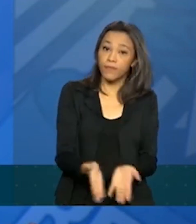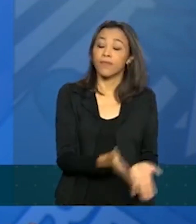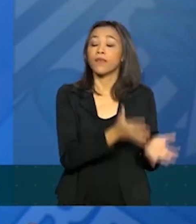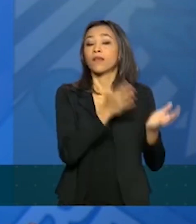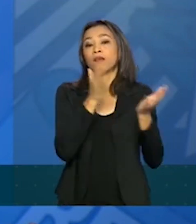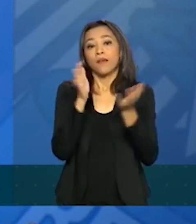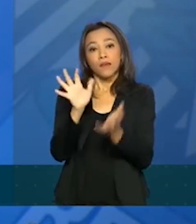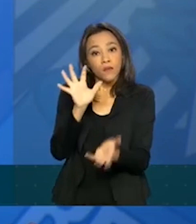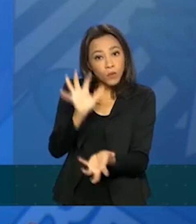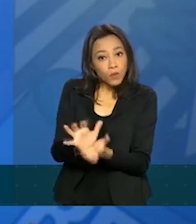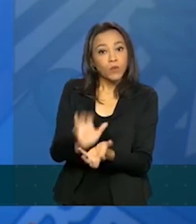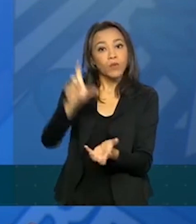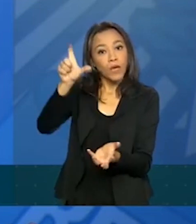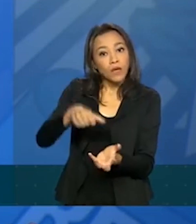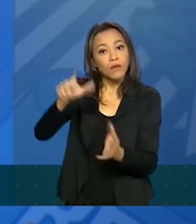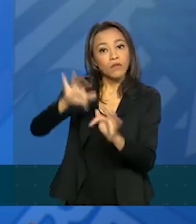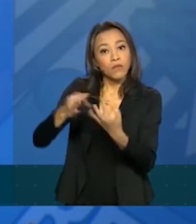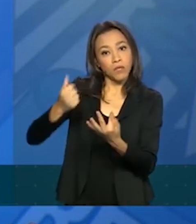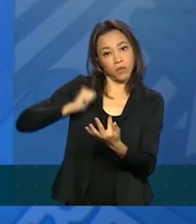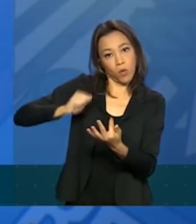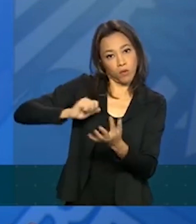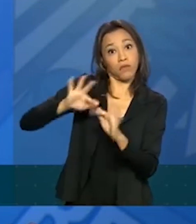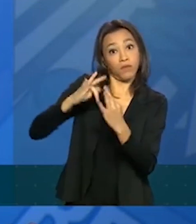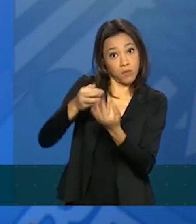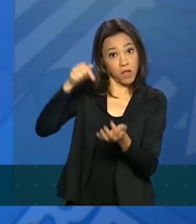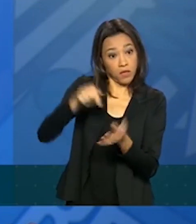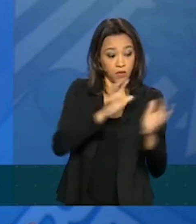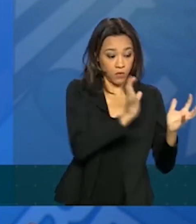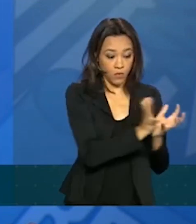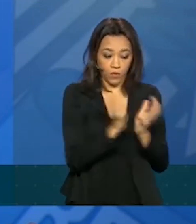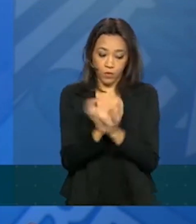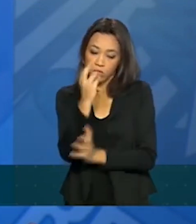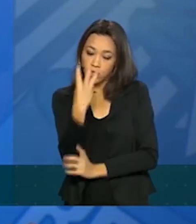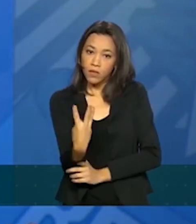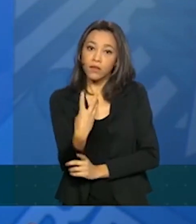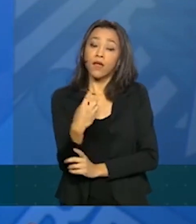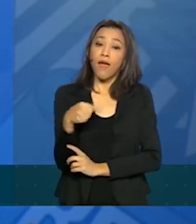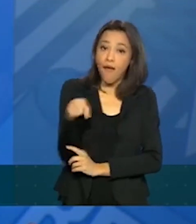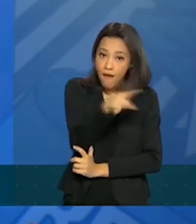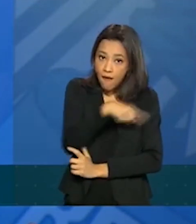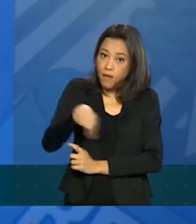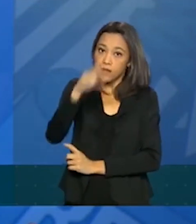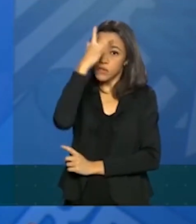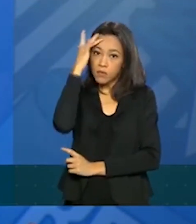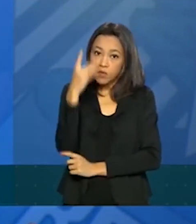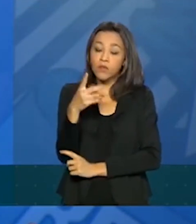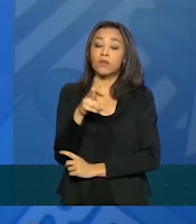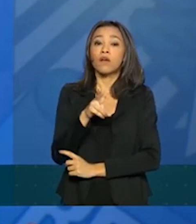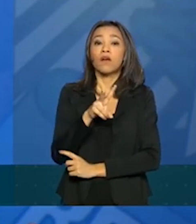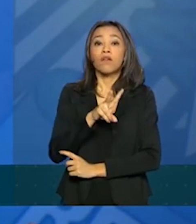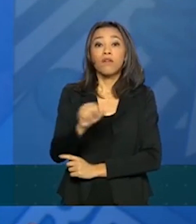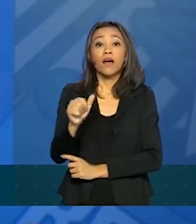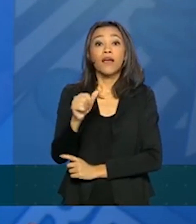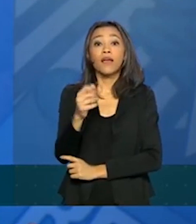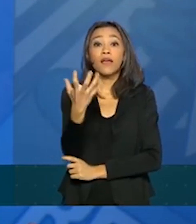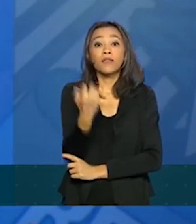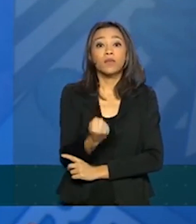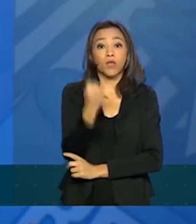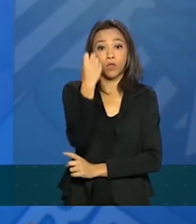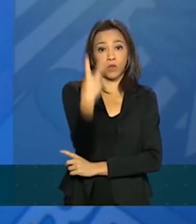e que possam receber o benefício. Estas pessoas receberão dois benefícios em abril.